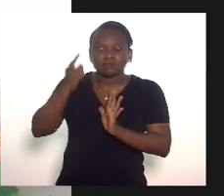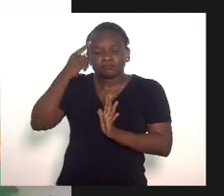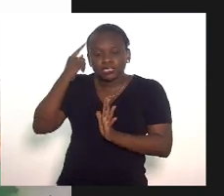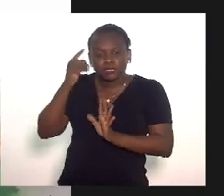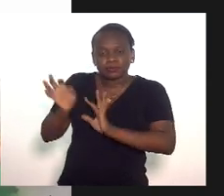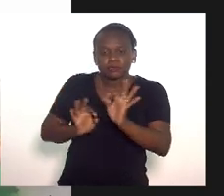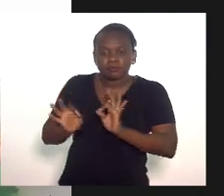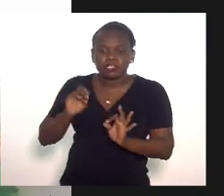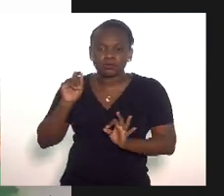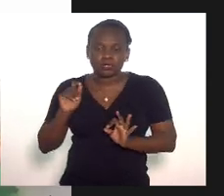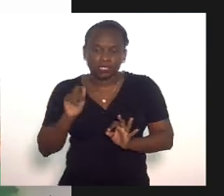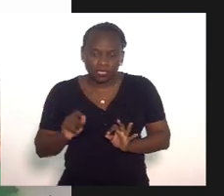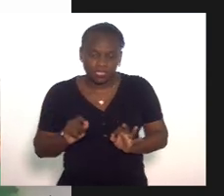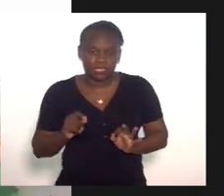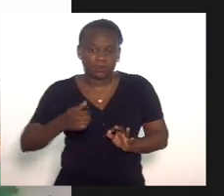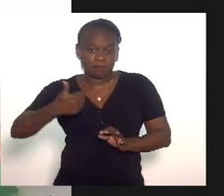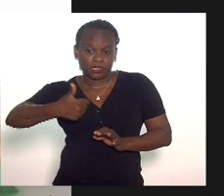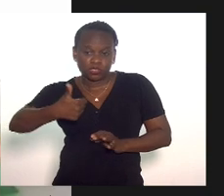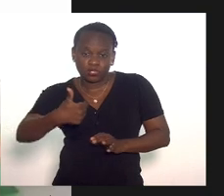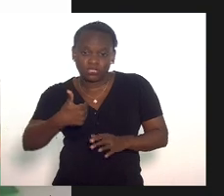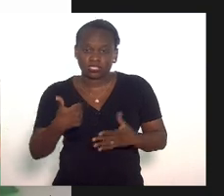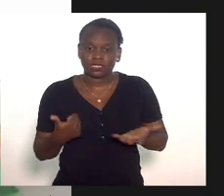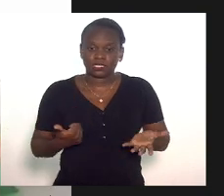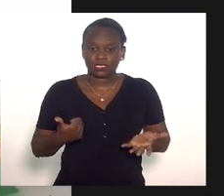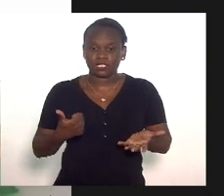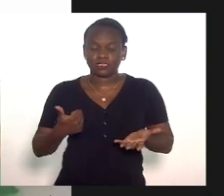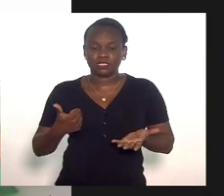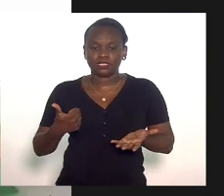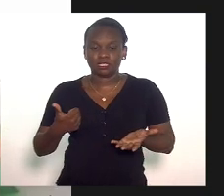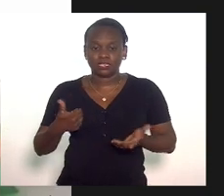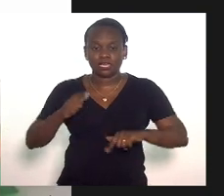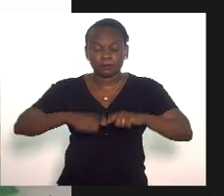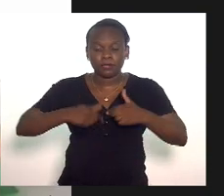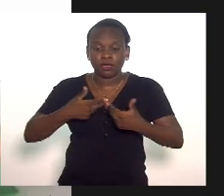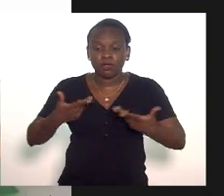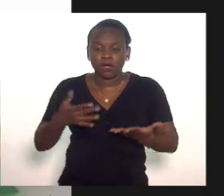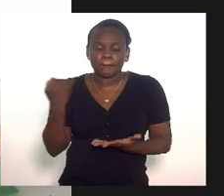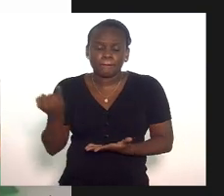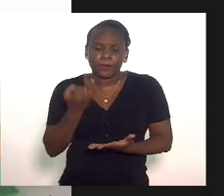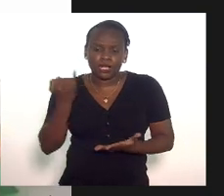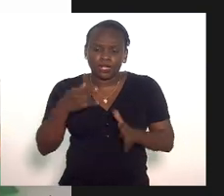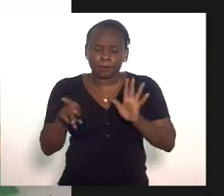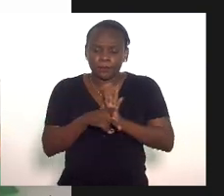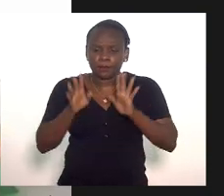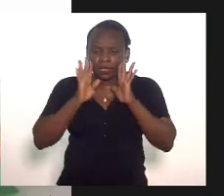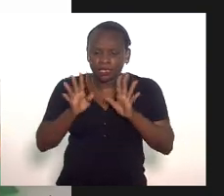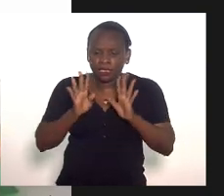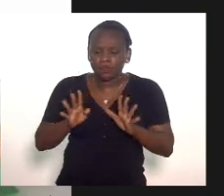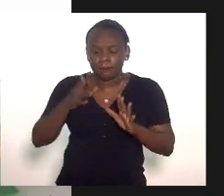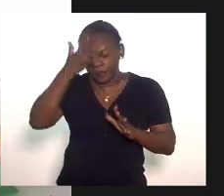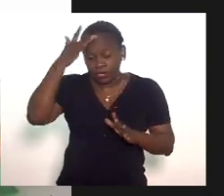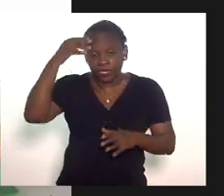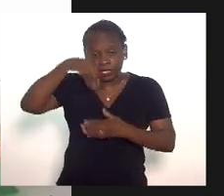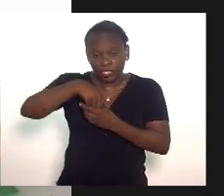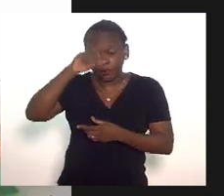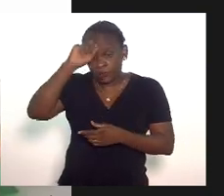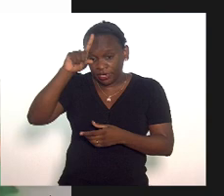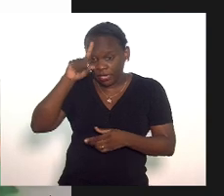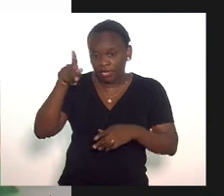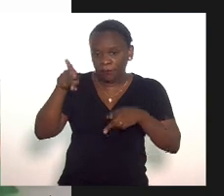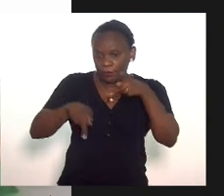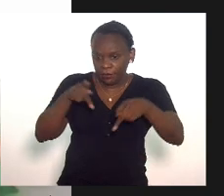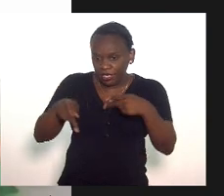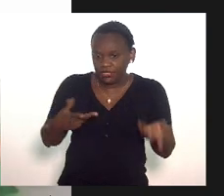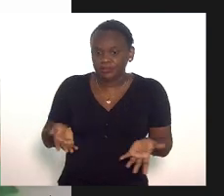exemplo a priorização de itens fundamentais para o atendimento da população